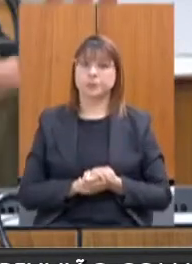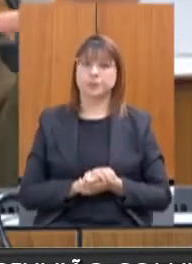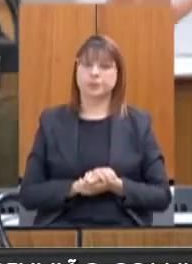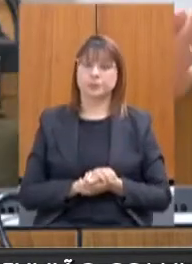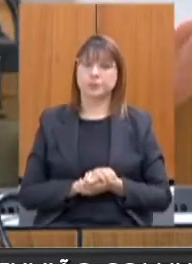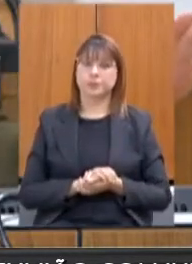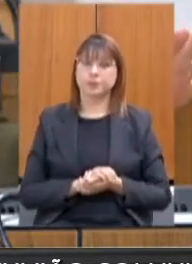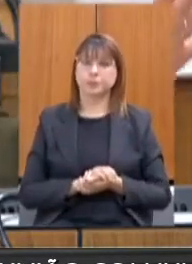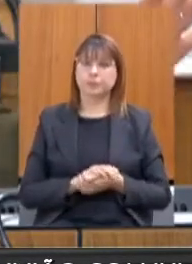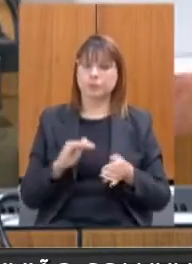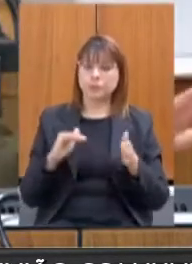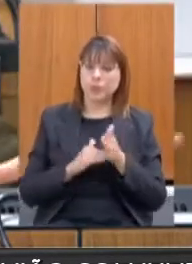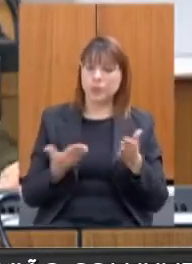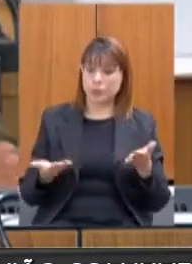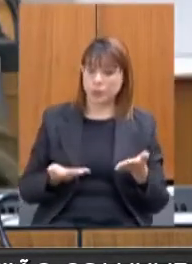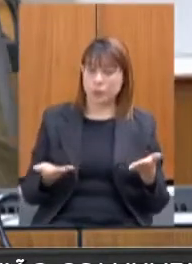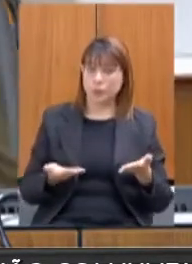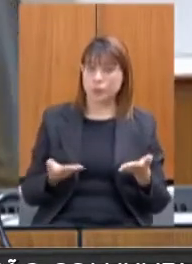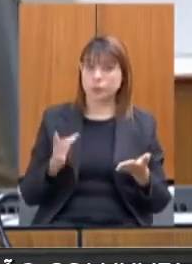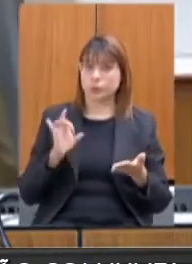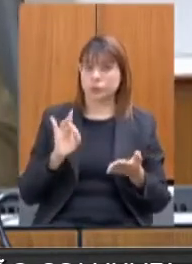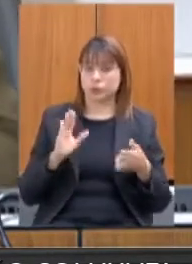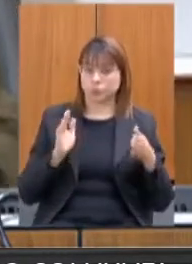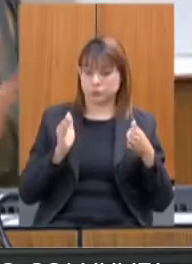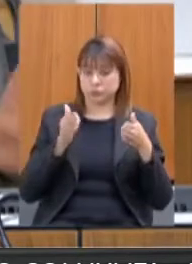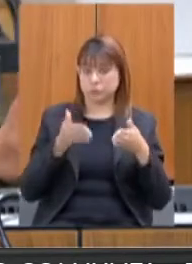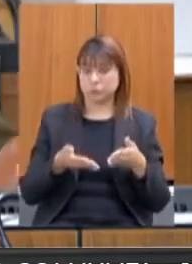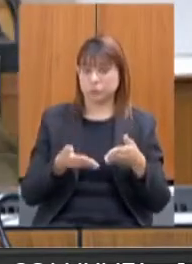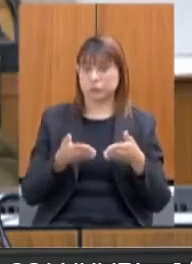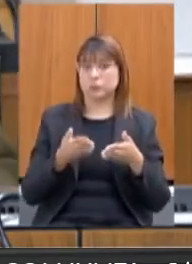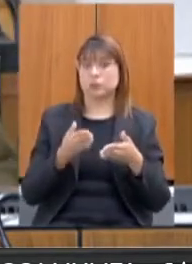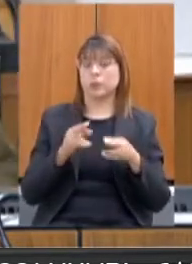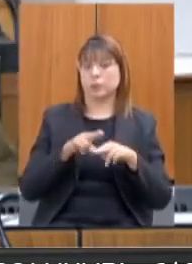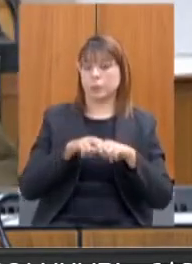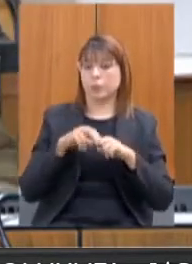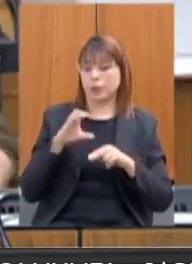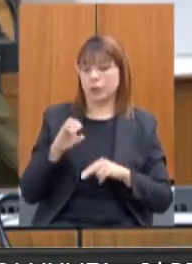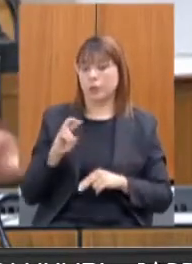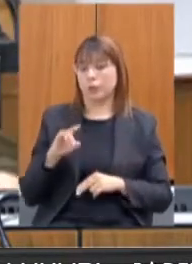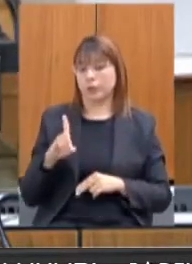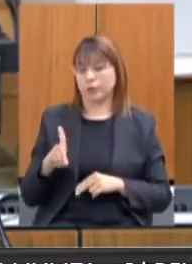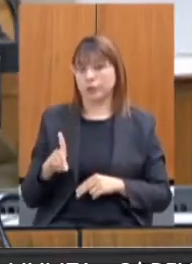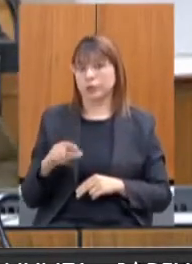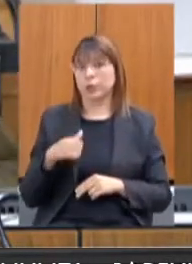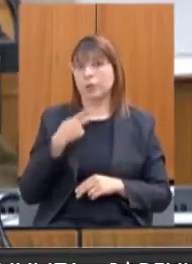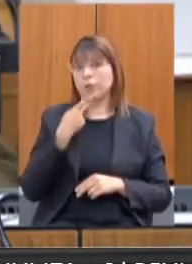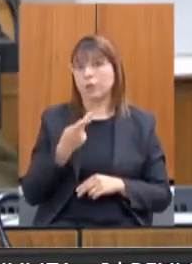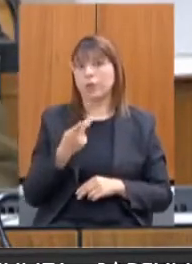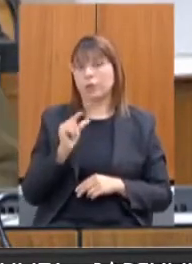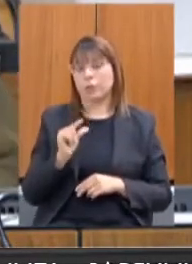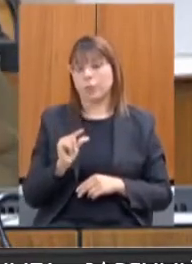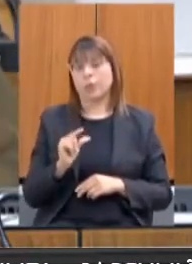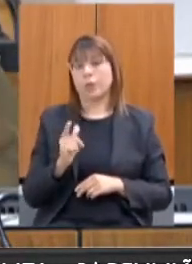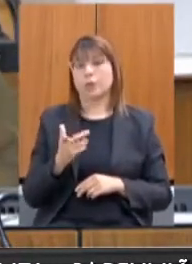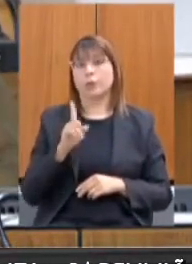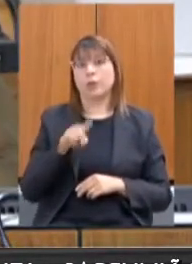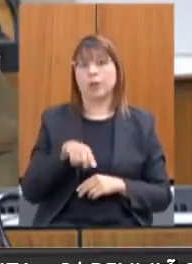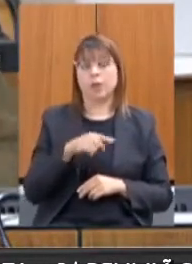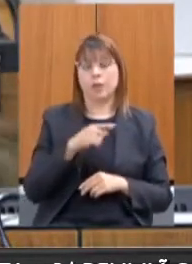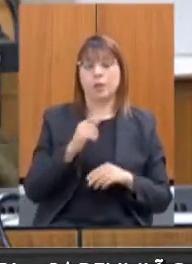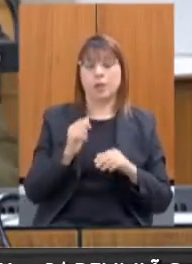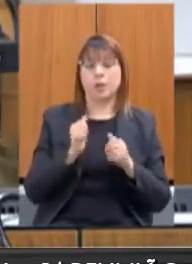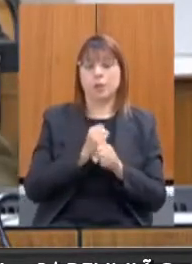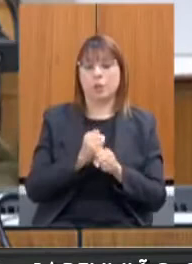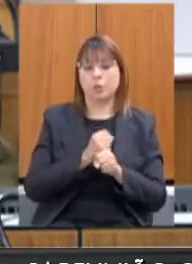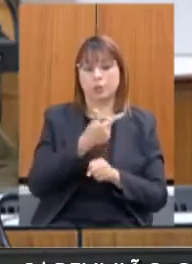Até aqui, tudo foi para a questão da COVID. Aí eu vou falar um pouco das entregas da CEDESI em 2020 e